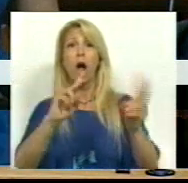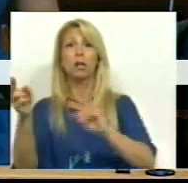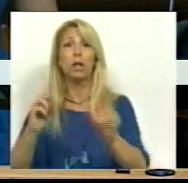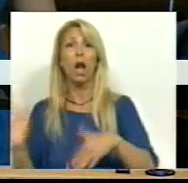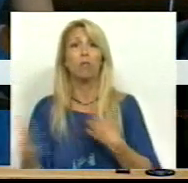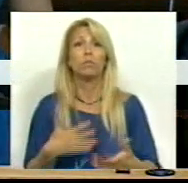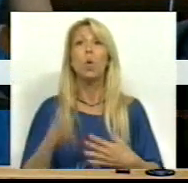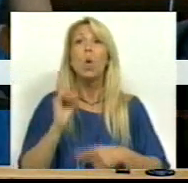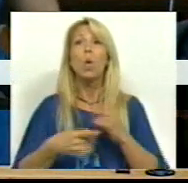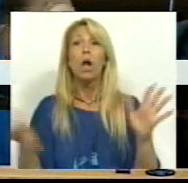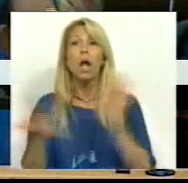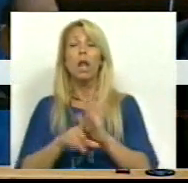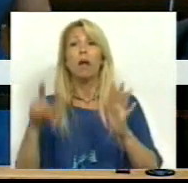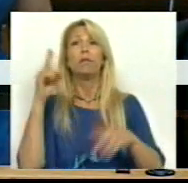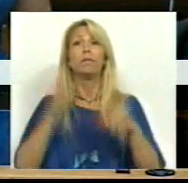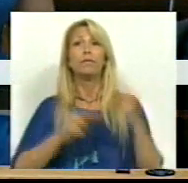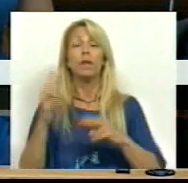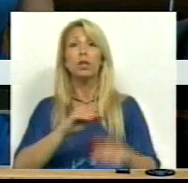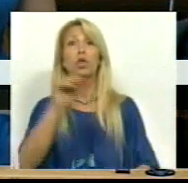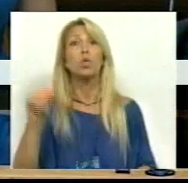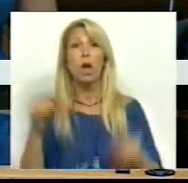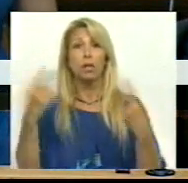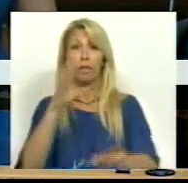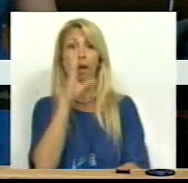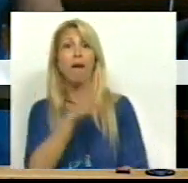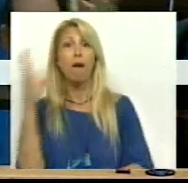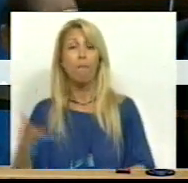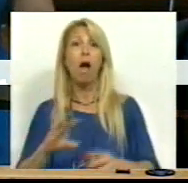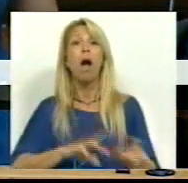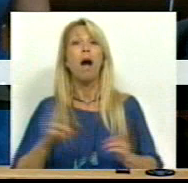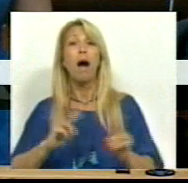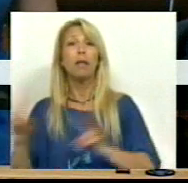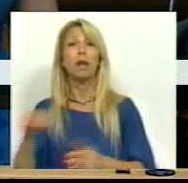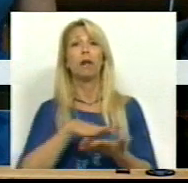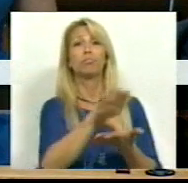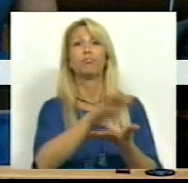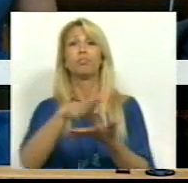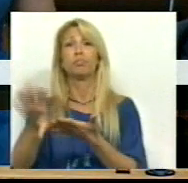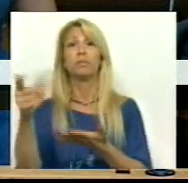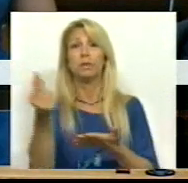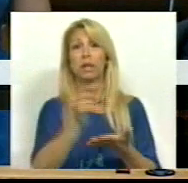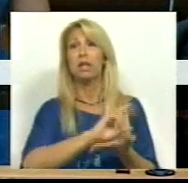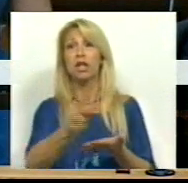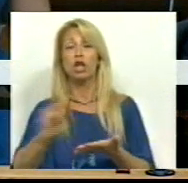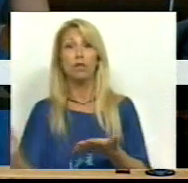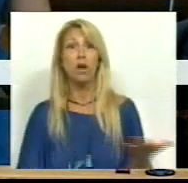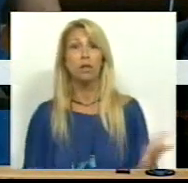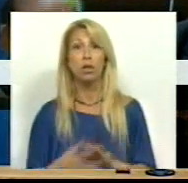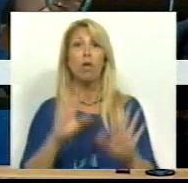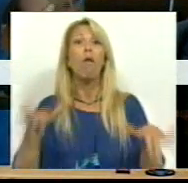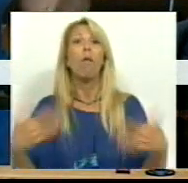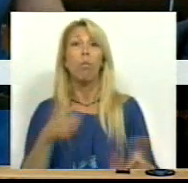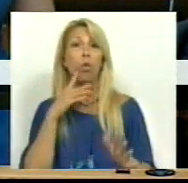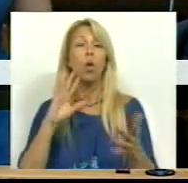da lei de finanças locais que tiver em vigor, pode alterar as transferências para os municípios podendo ou não cumprir essa mesma lei. Nós consideramos que isso